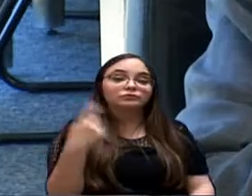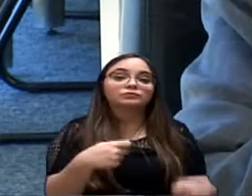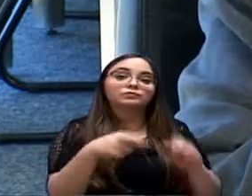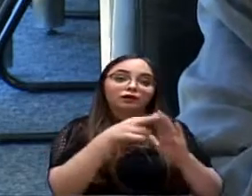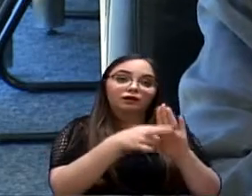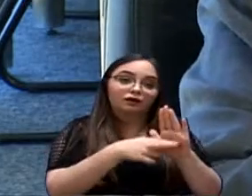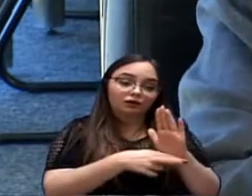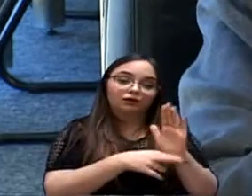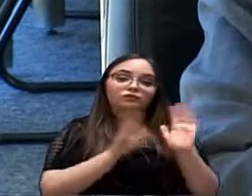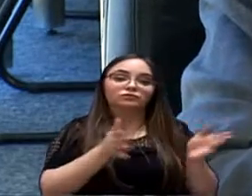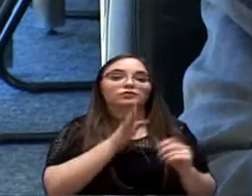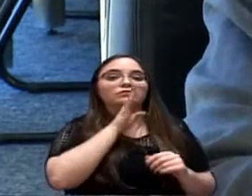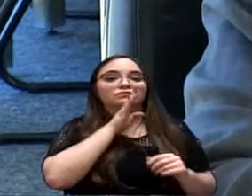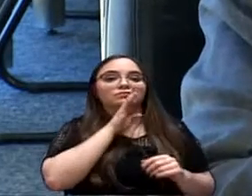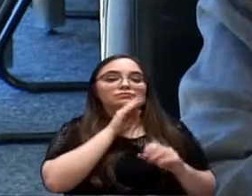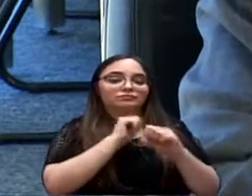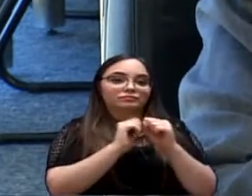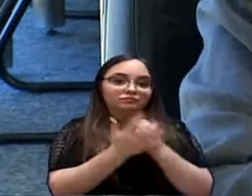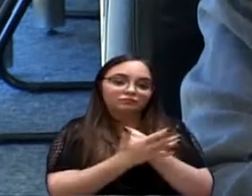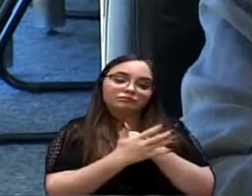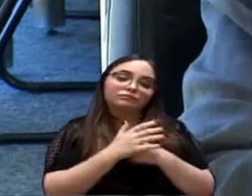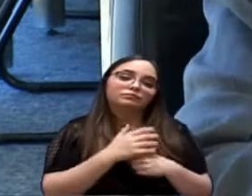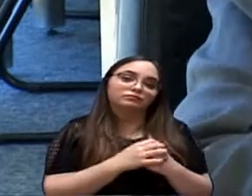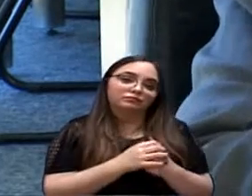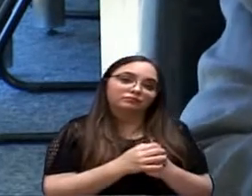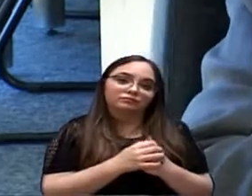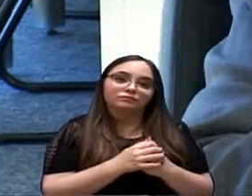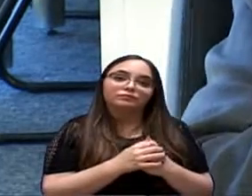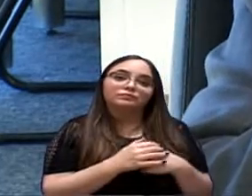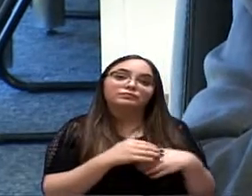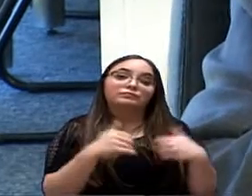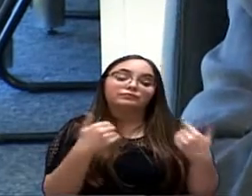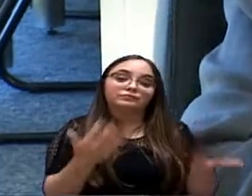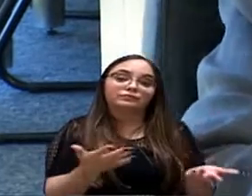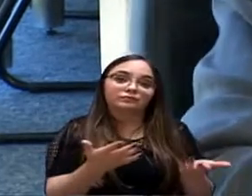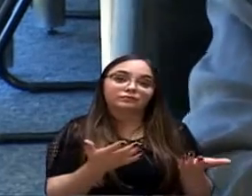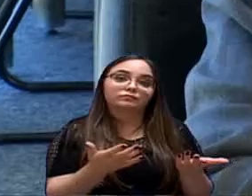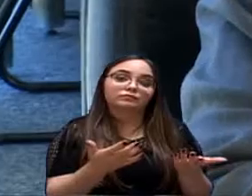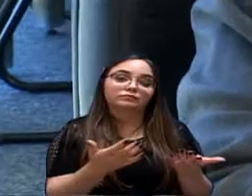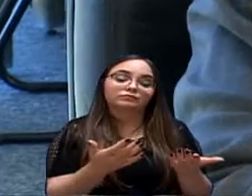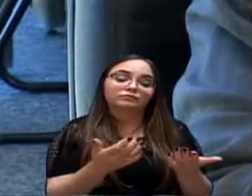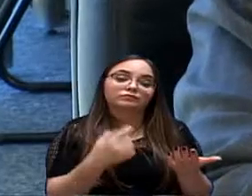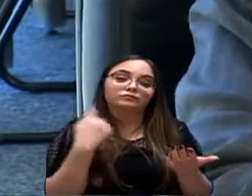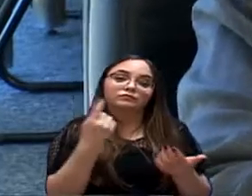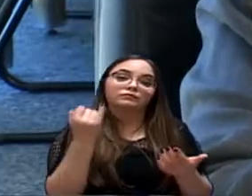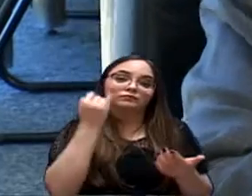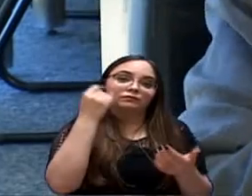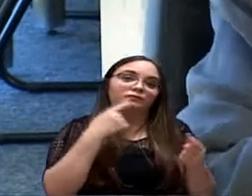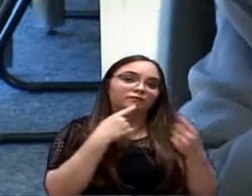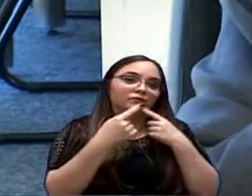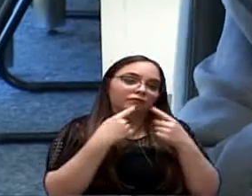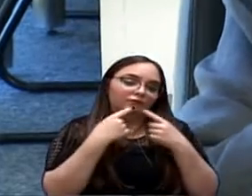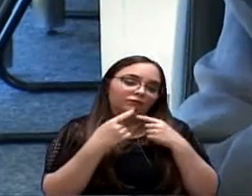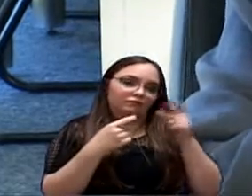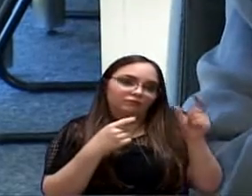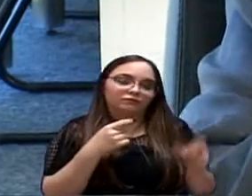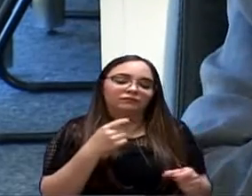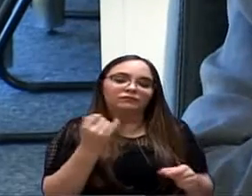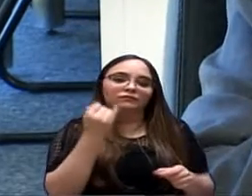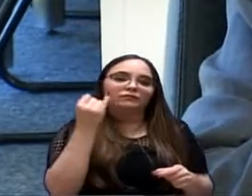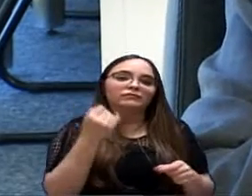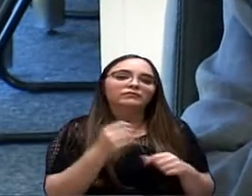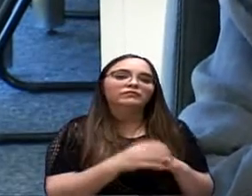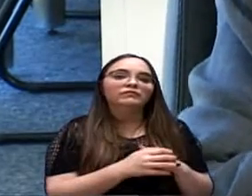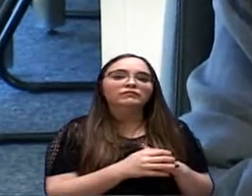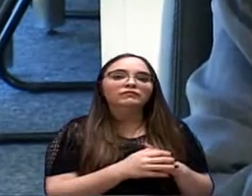disciplinamento da imunização através das vacinas. Pois bem, senhor presidente, aí a importância de poder falar com a excelência que está em